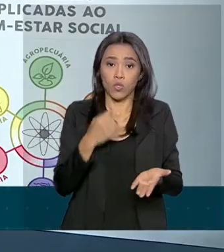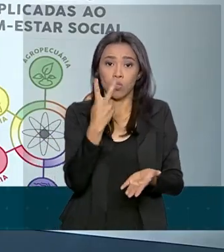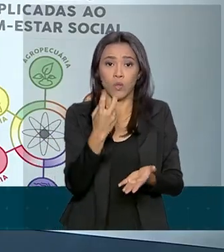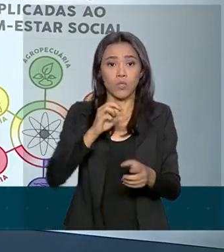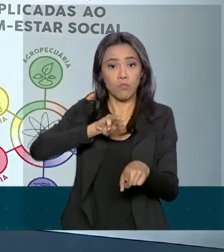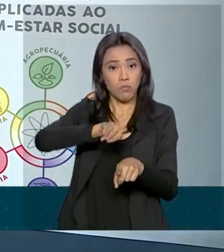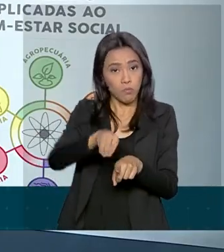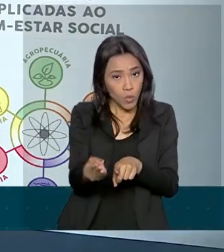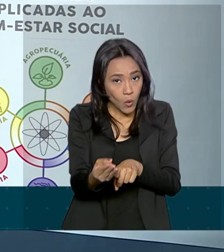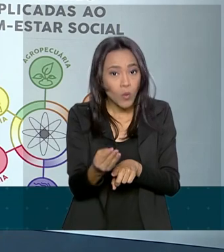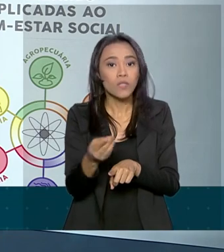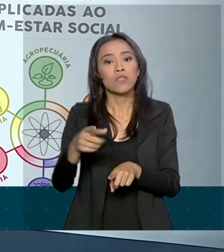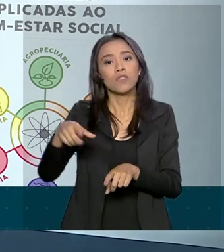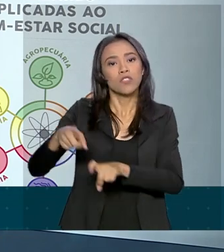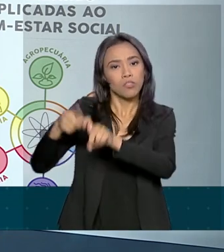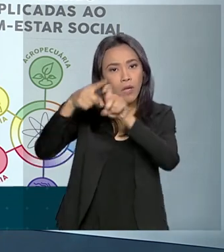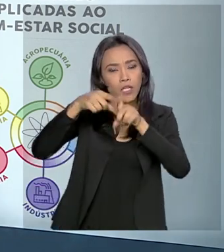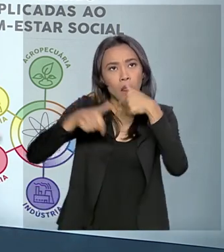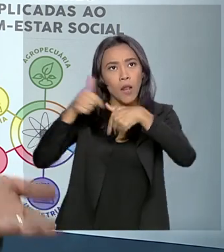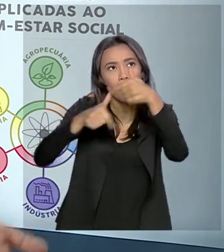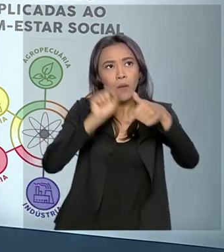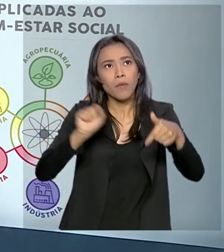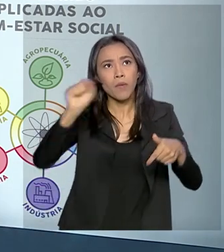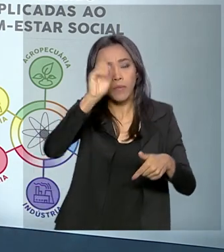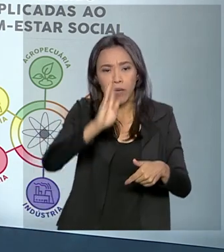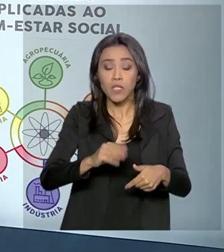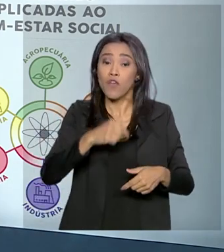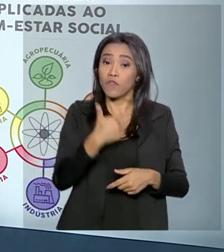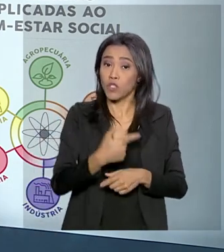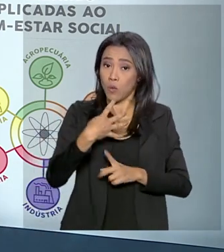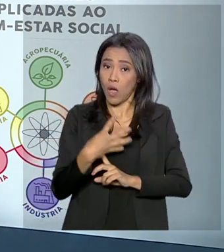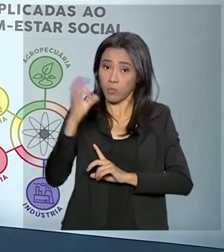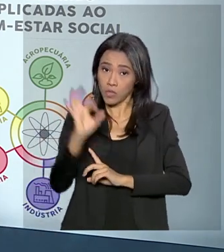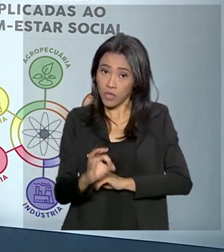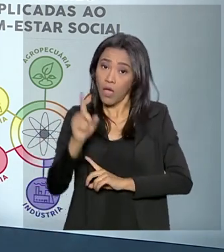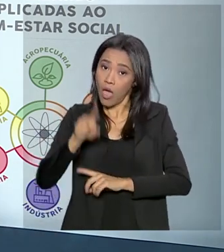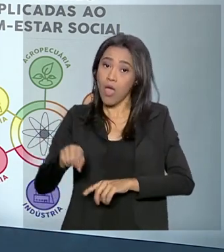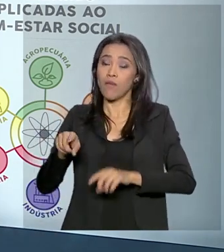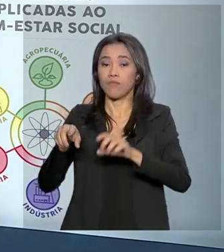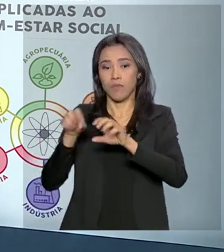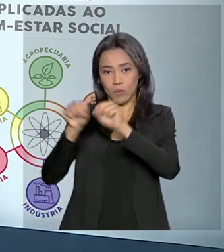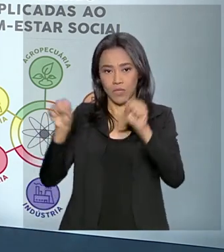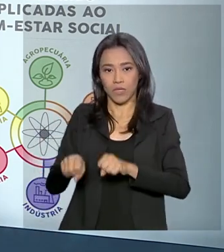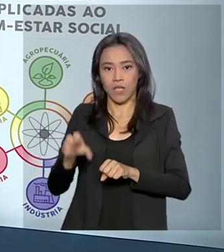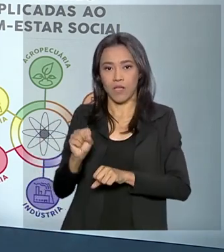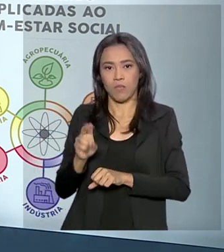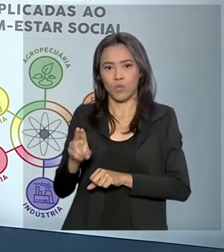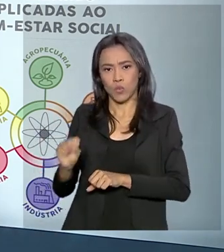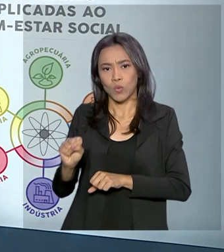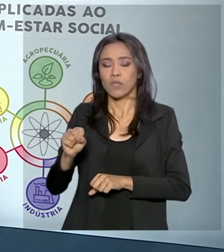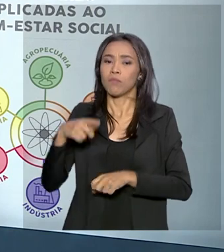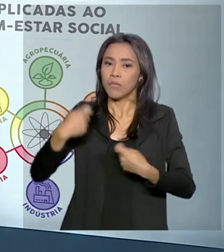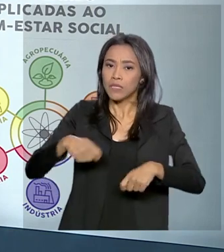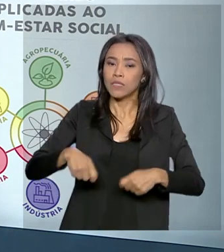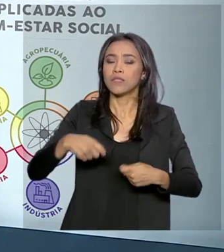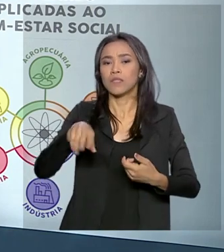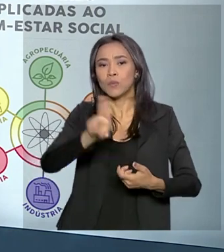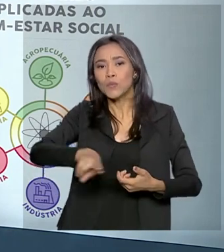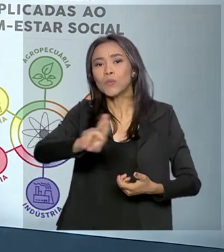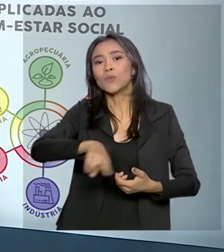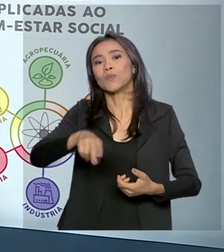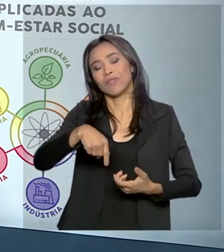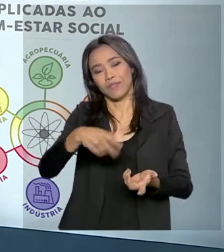médicos realizados no país, sendo 24% deles pelo SUS, dependem de medicamentos com tecnologia